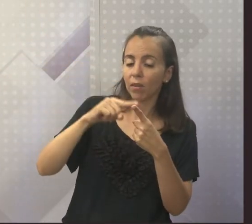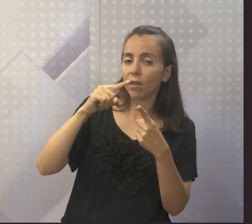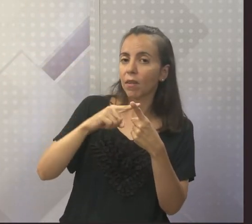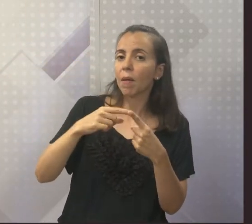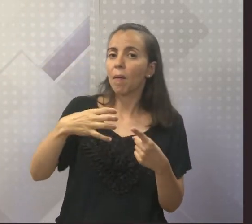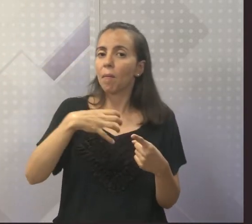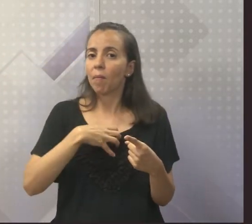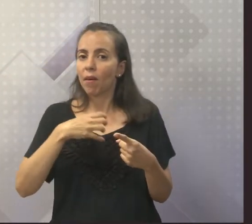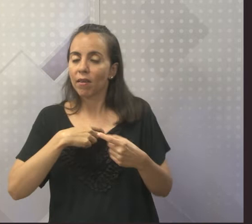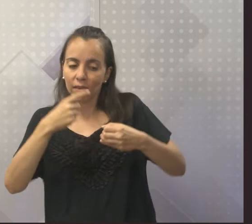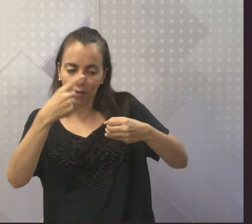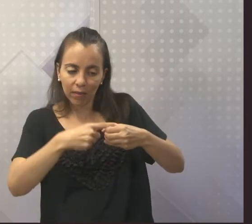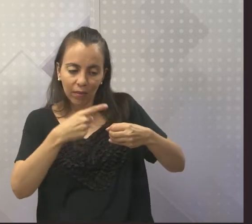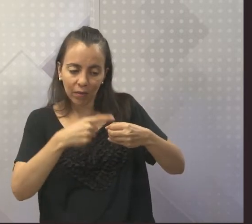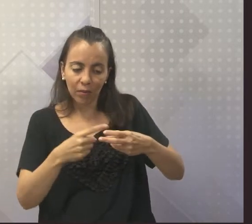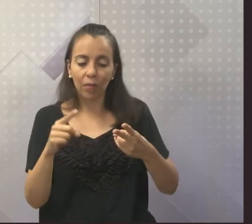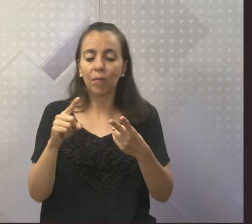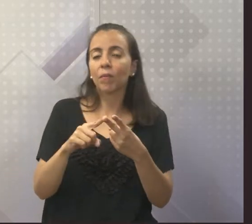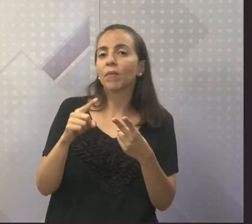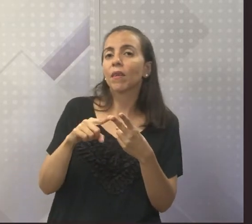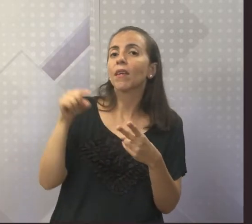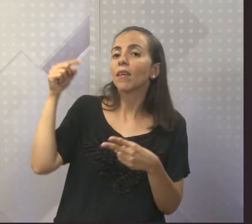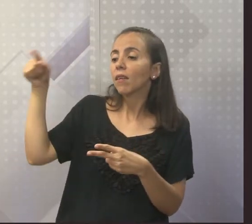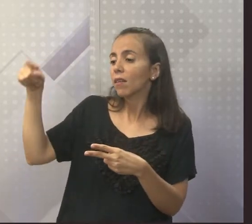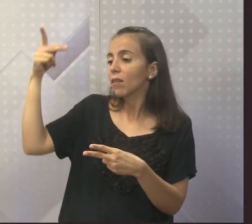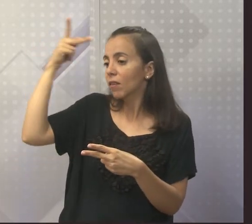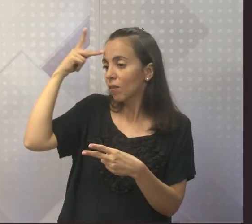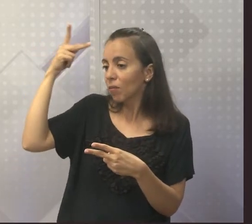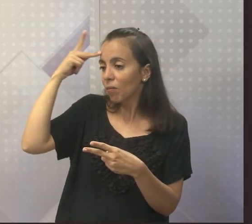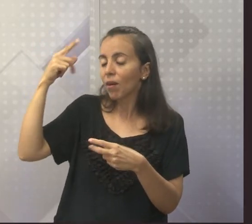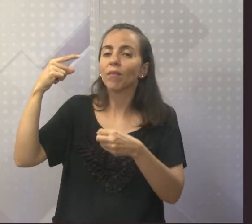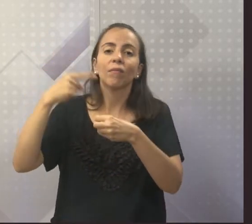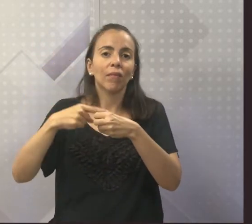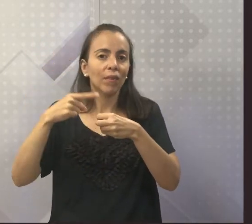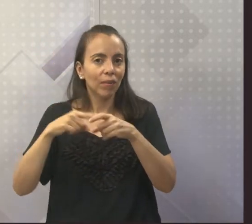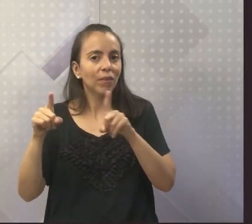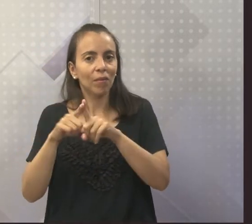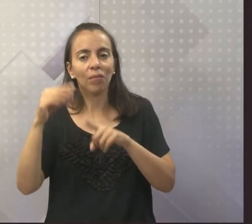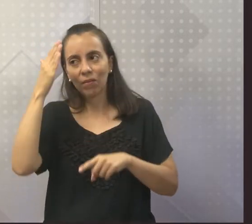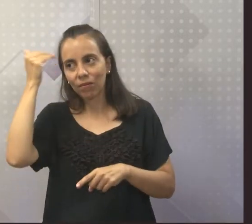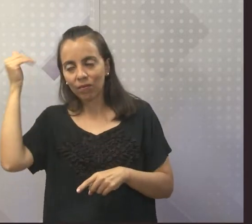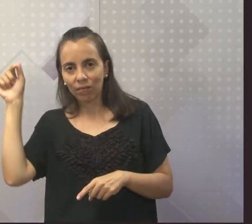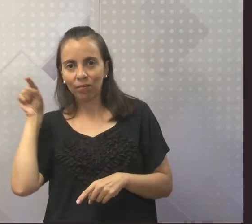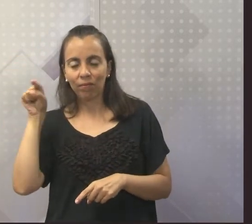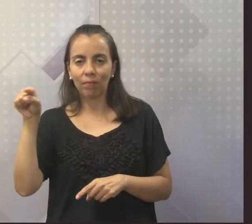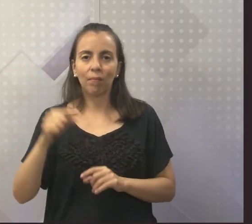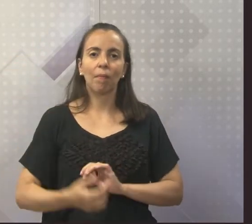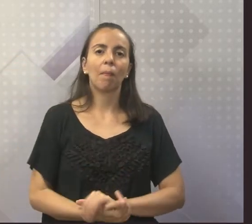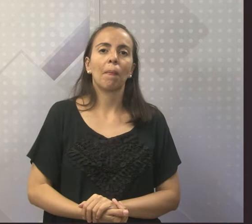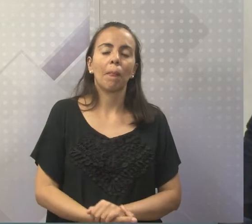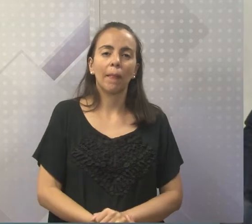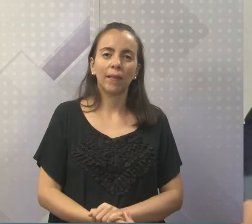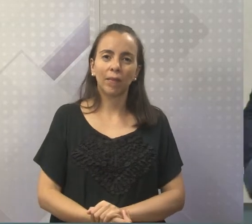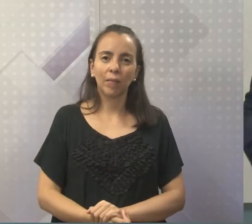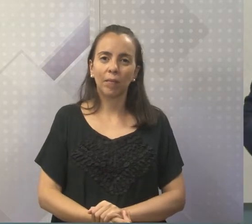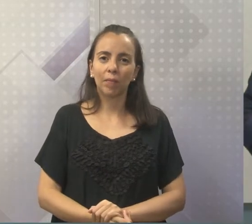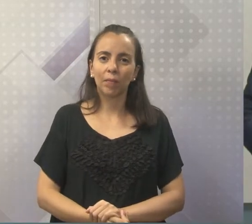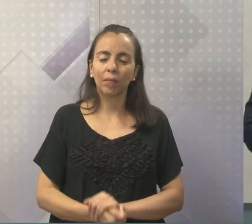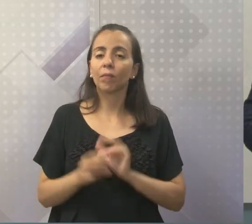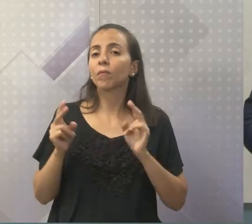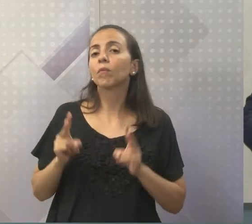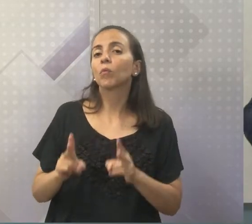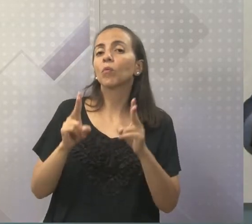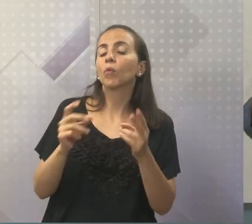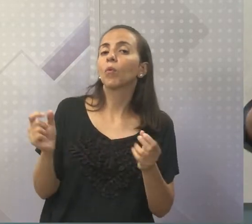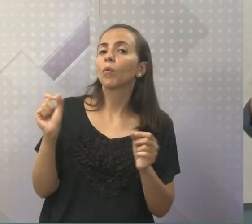interior de São Paulo. Foram rebatizados em seu nome. Vamos seguindo? E aí,